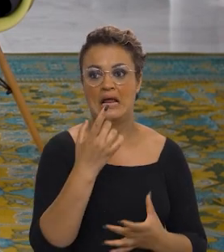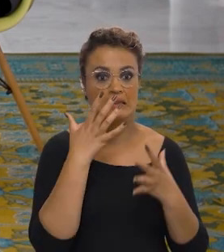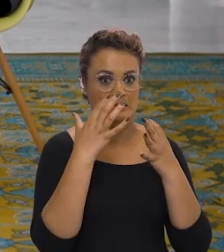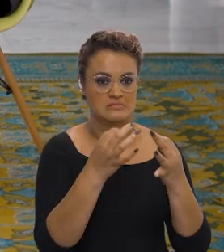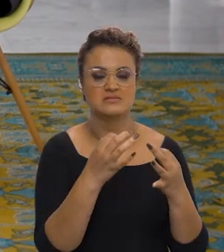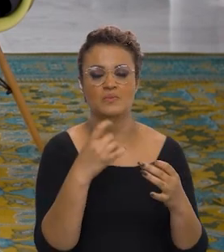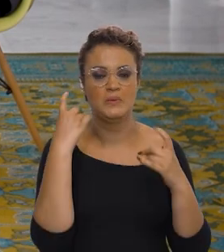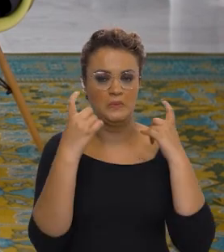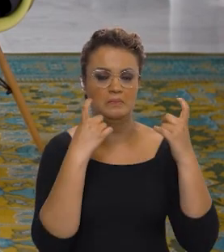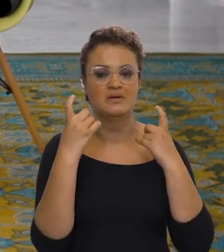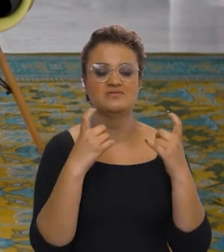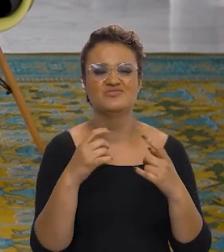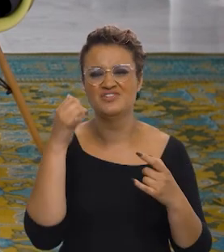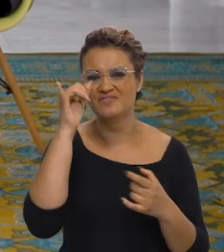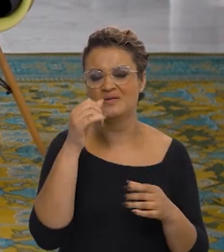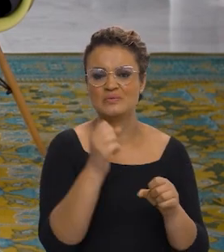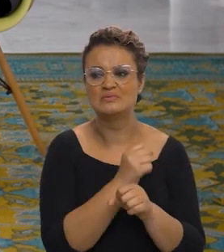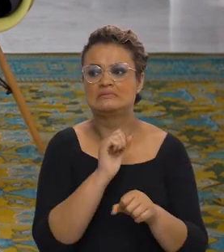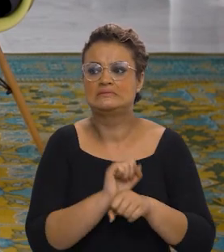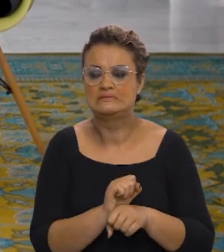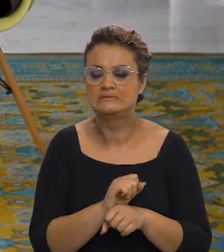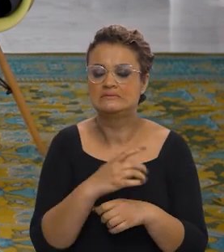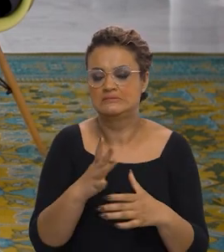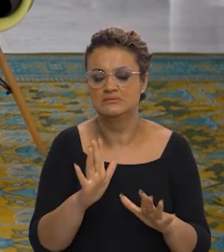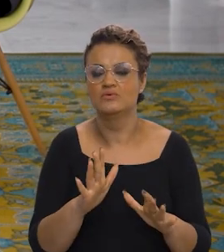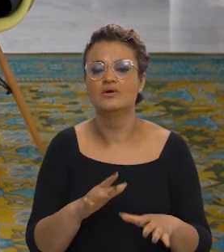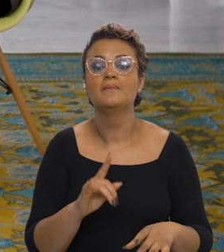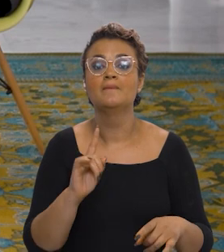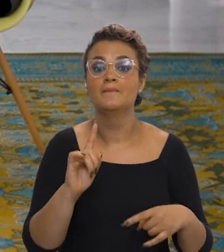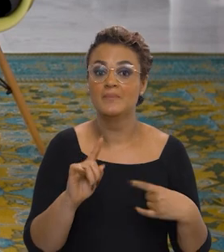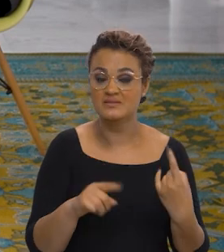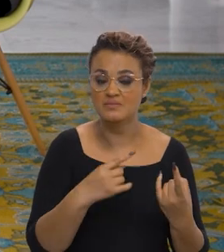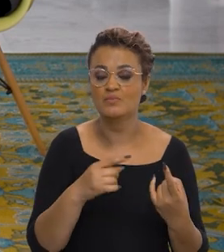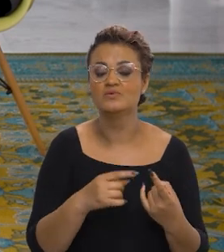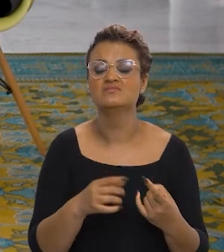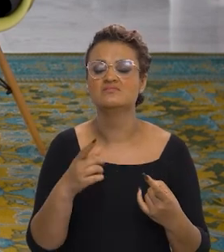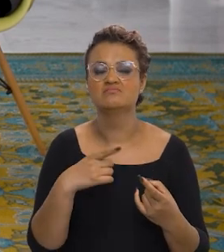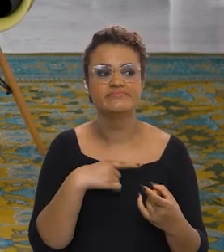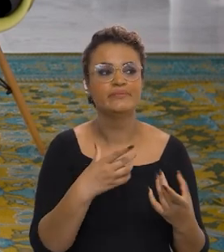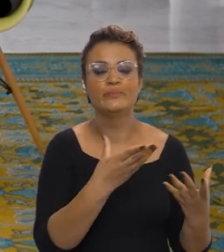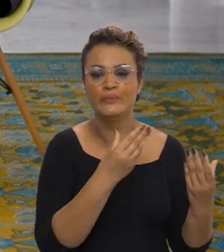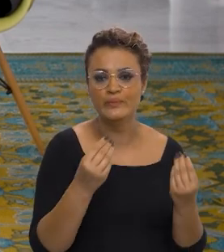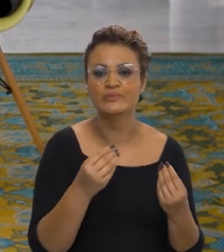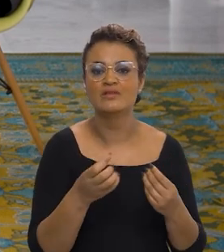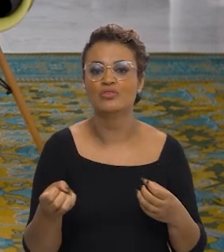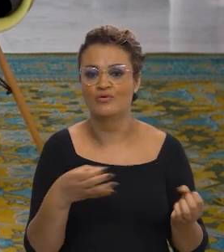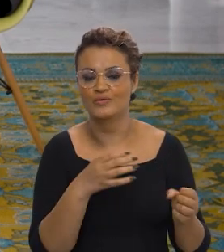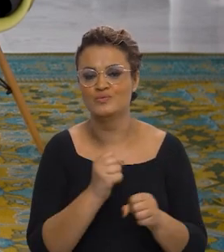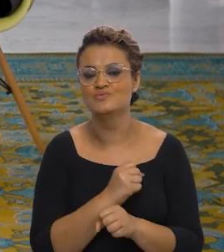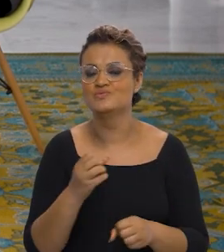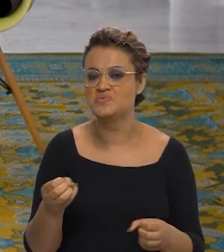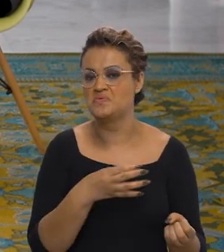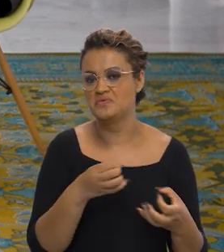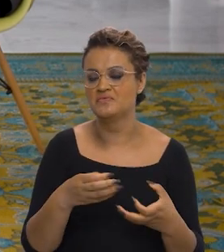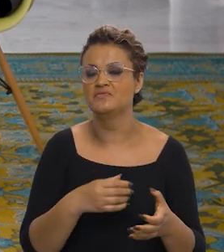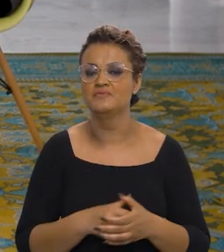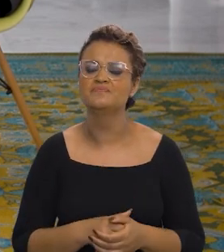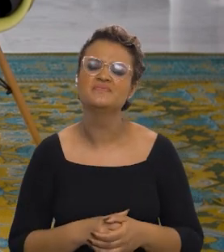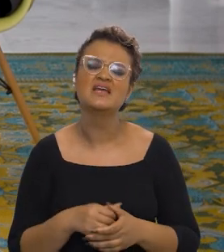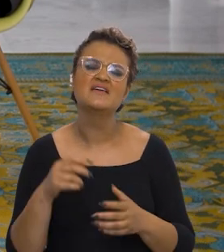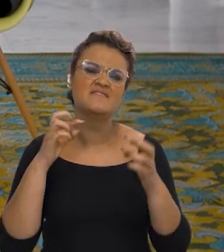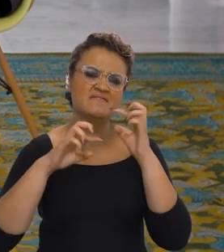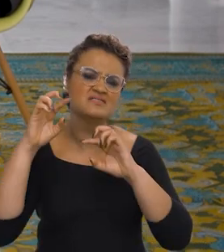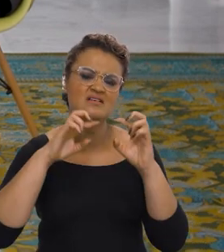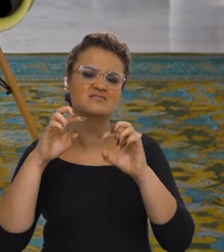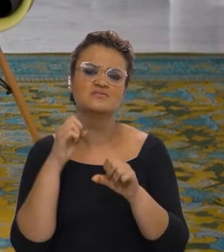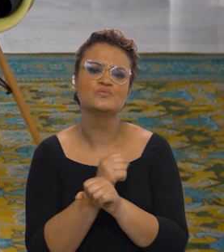grande preocupação de evitar obras paradas e depois, mas tem uma quantidade grande também, de novas obras. obras. E como